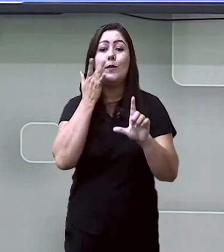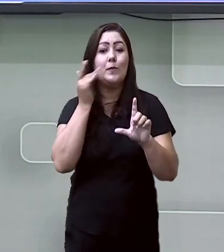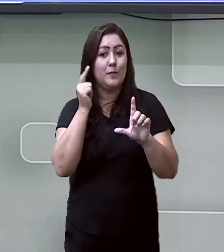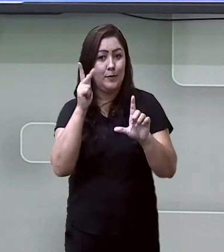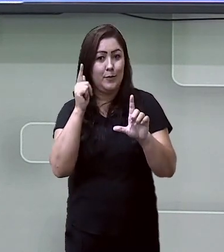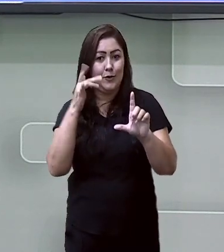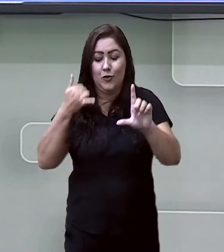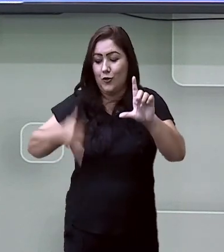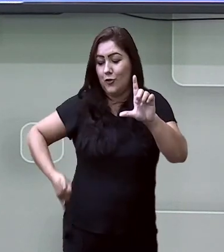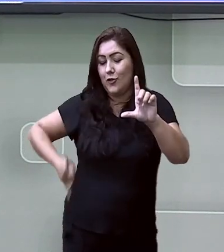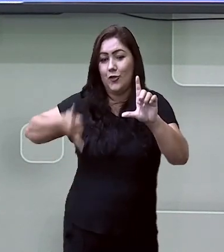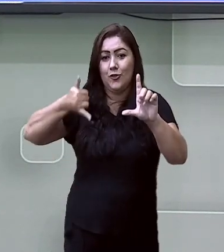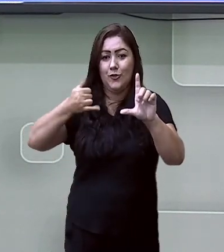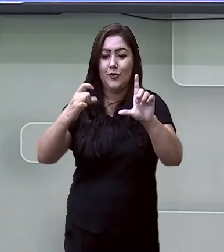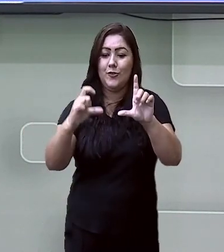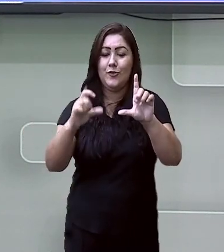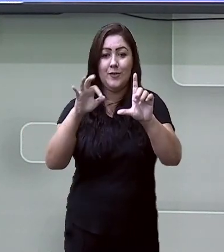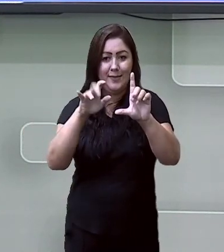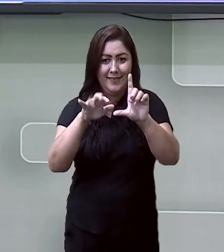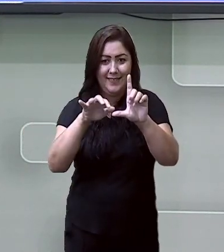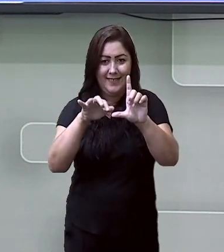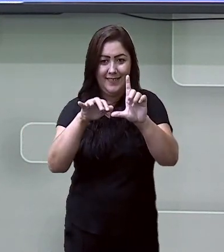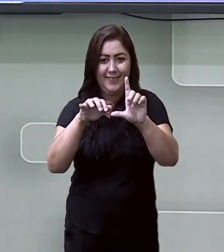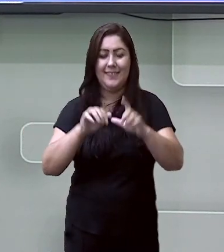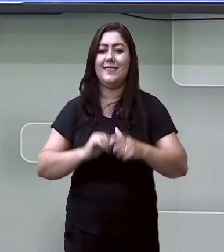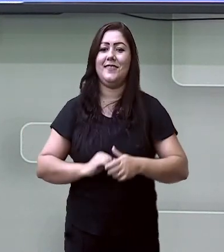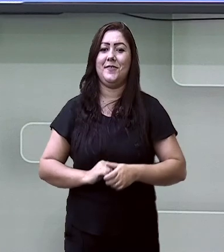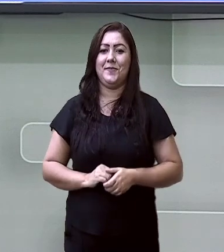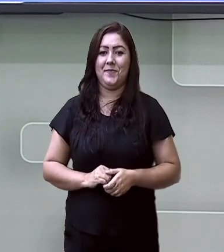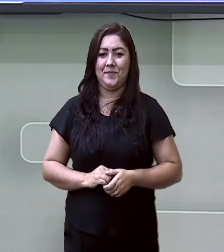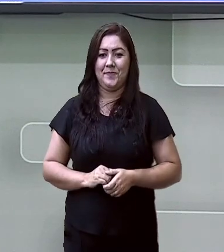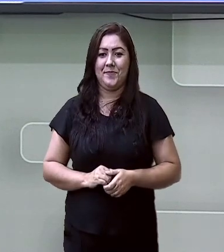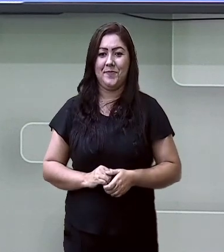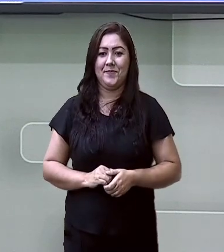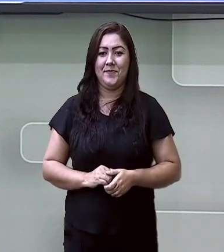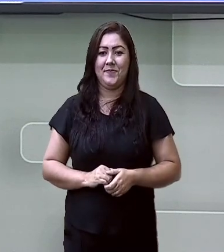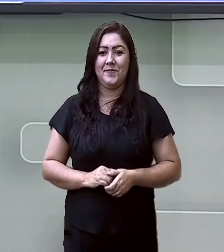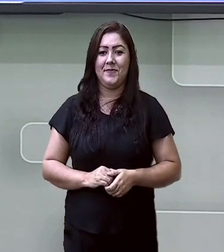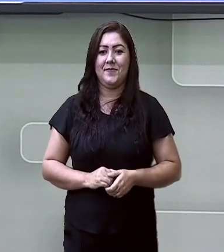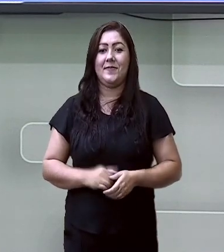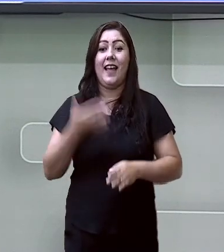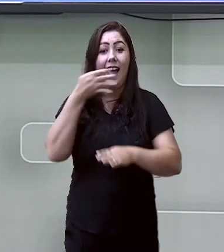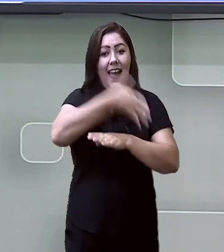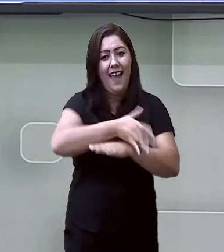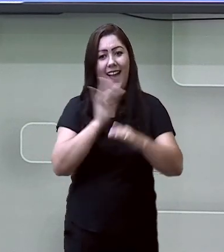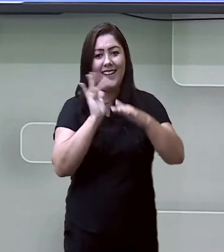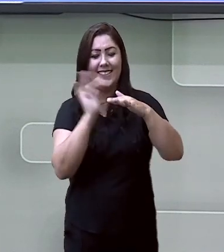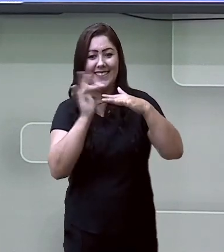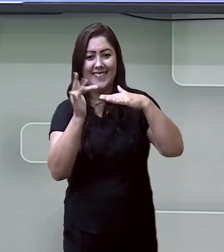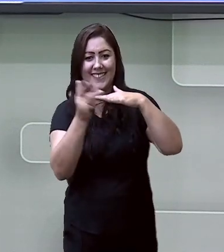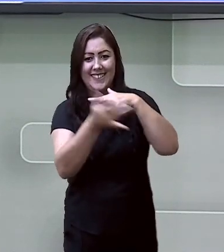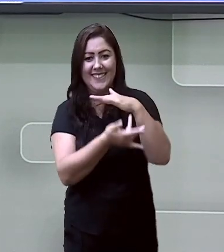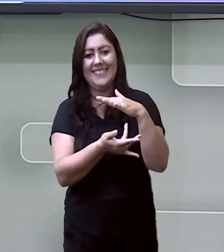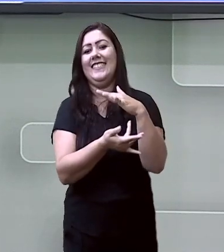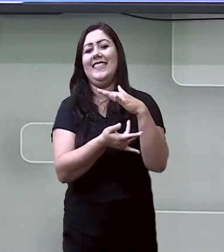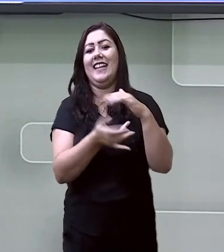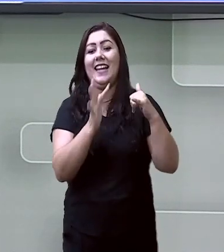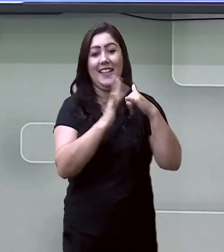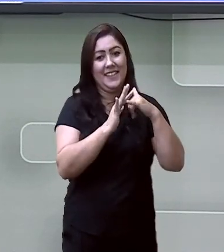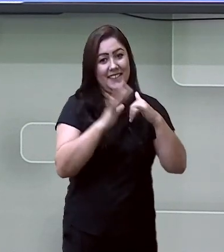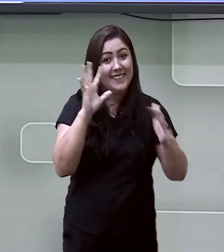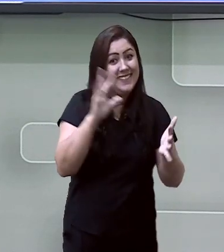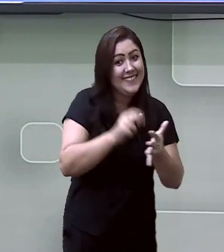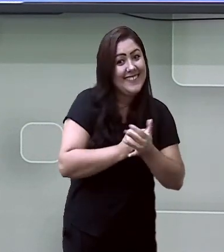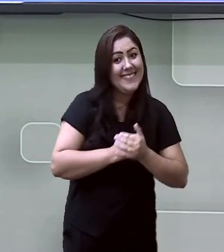câmera do seu celular na imagem que aparece no canto da tela. Acesse nossas redes sociais e se inscreva em nosso